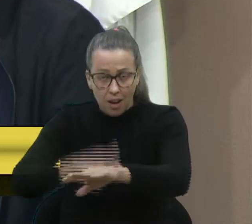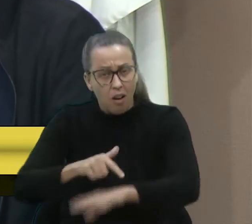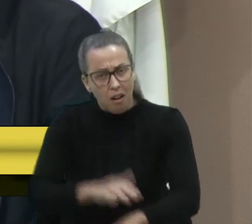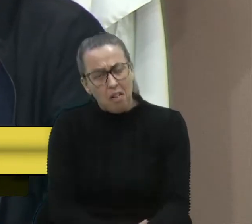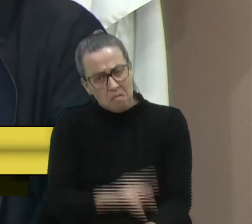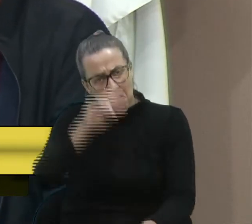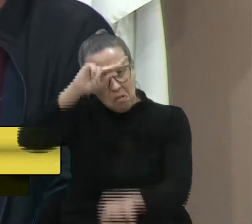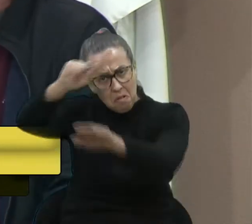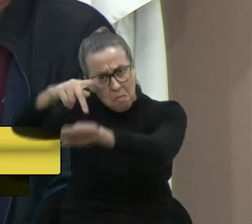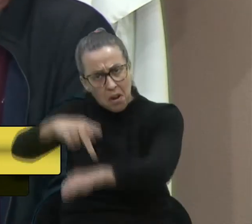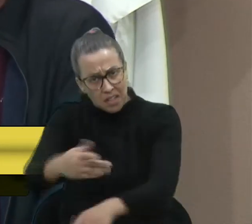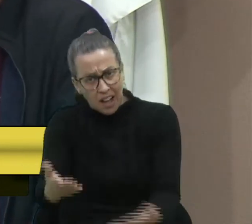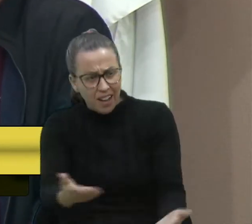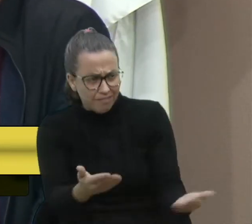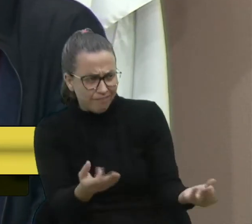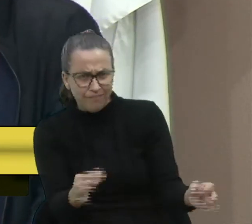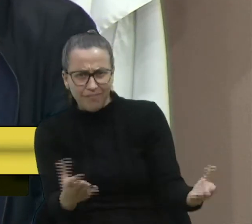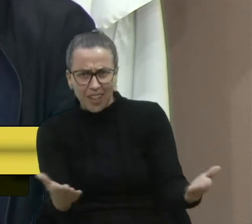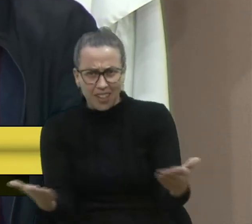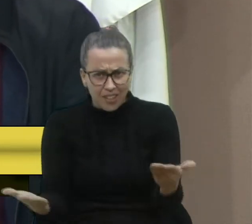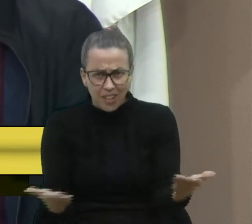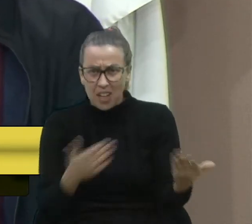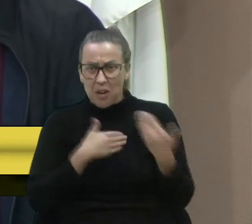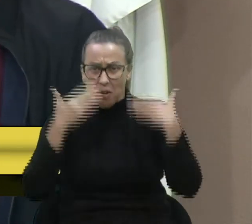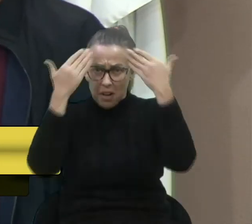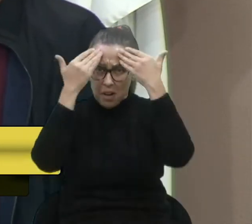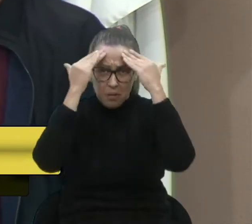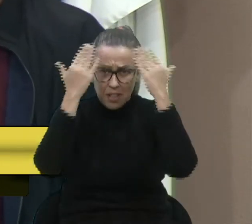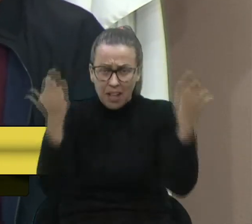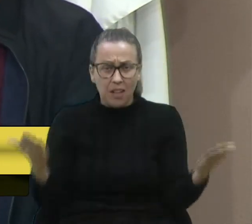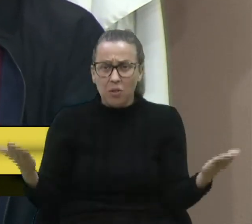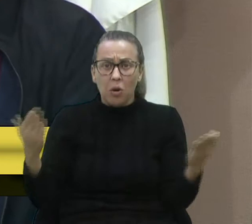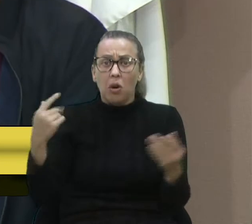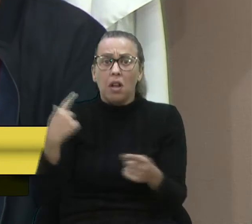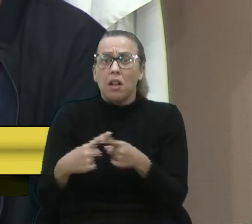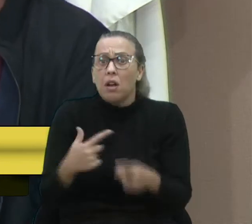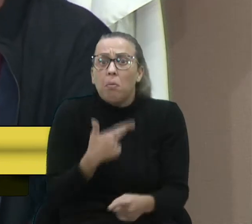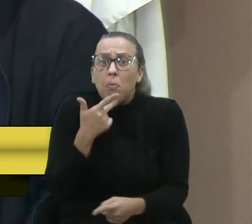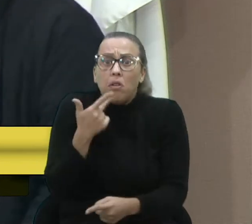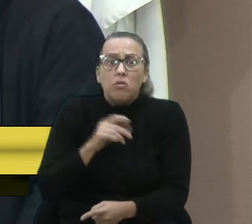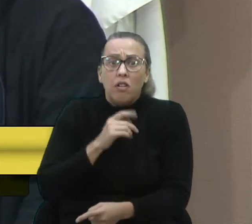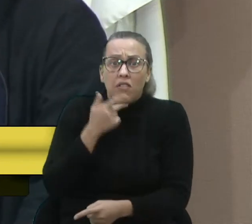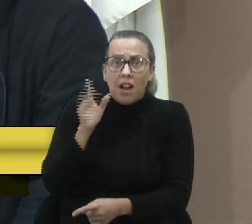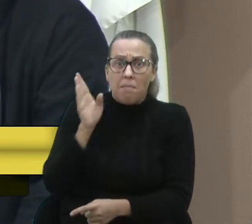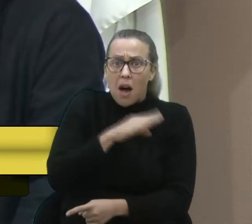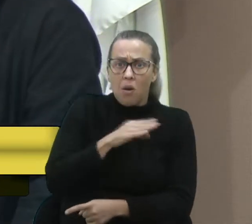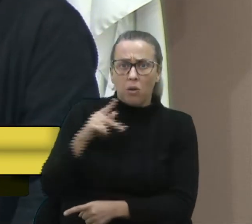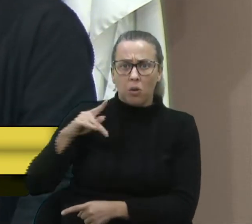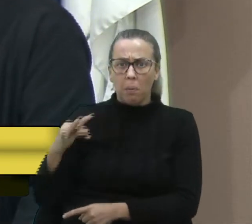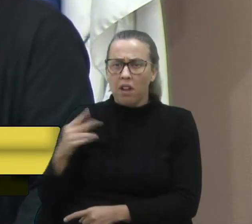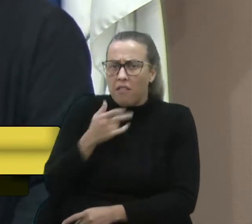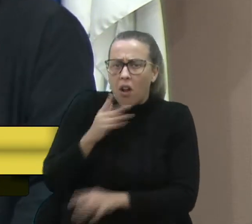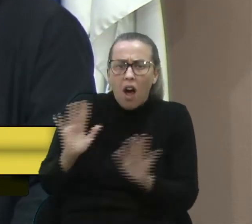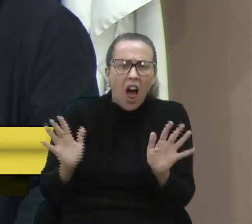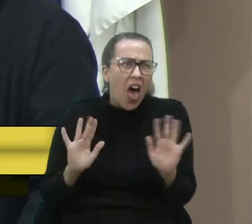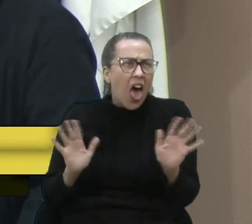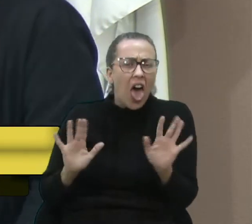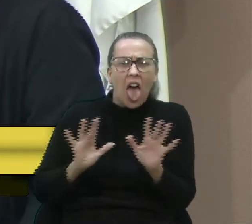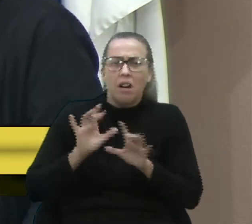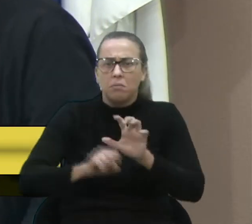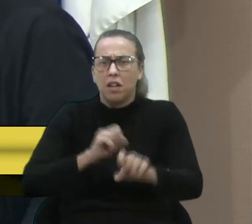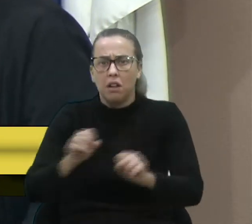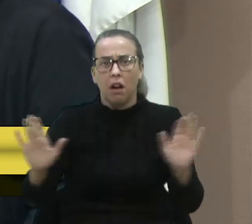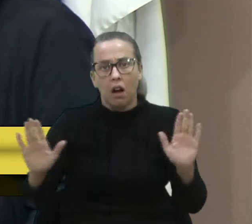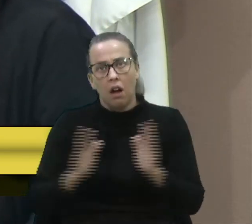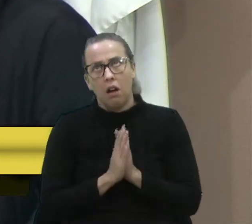países também, né, vereador Fantinel? Então, eu não entendo esse argumento que não pode falar do PT. Ai, meu Deus, falou do PT, perseguição ao PT. Mas,